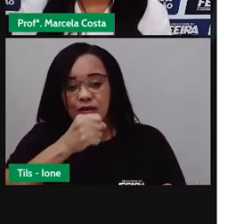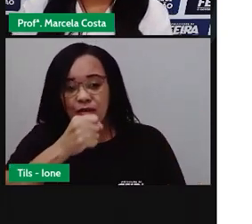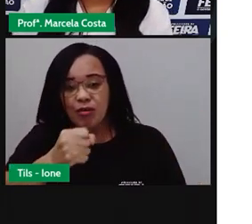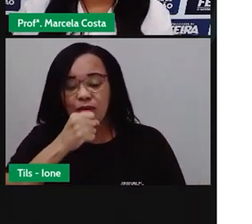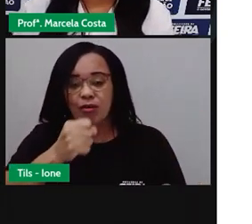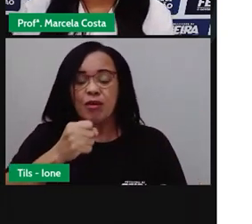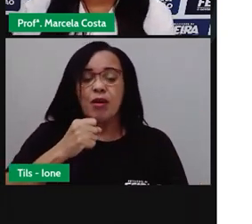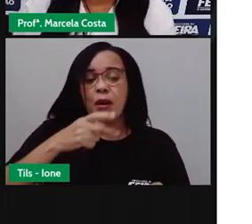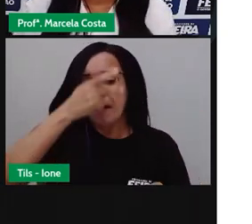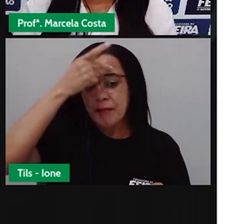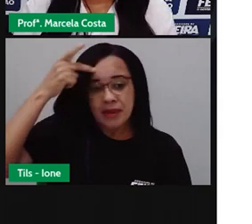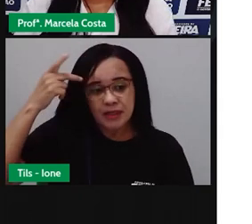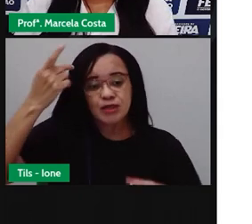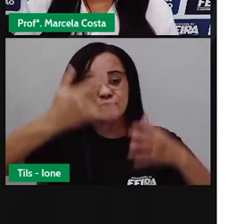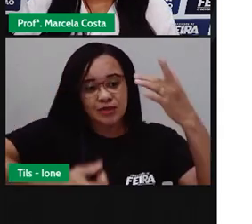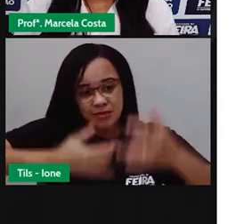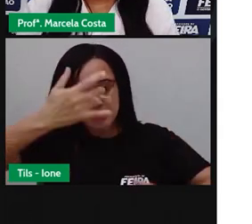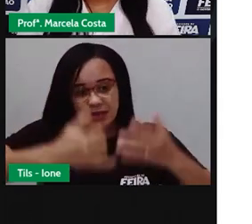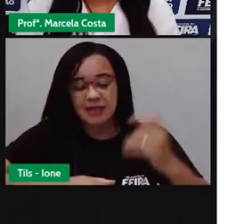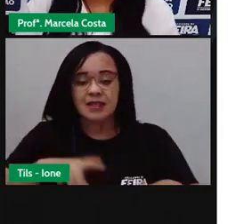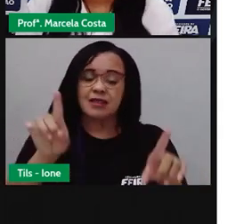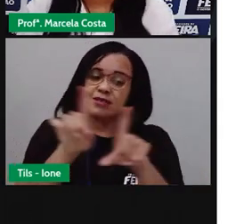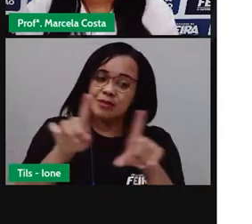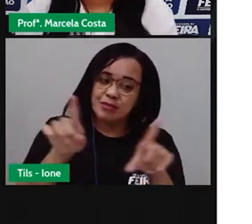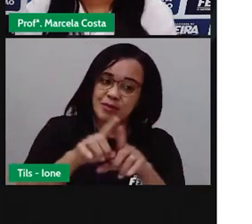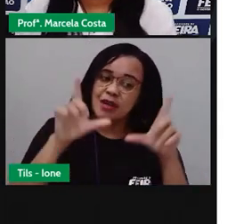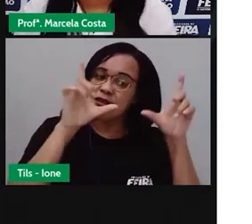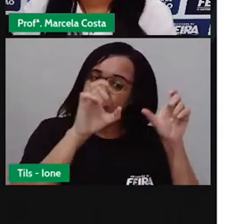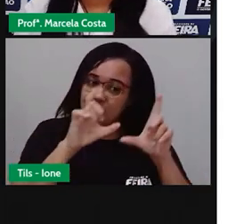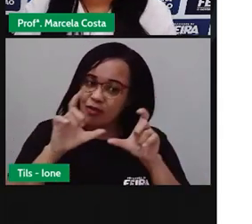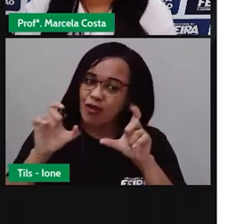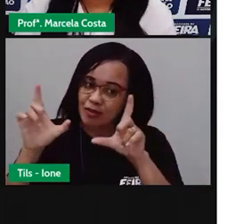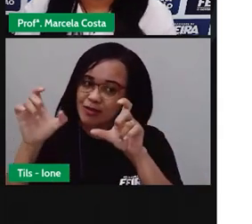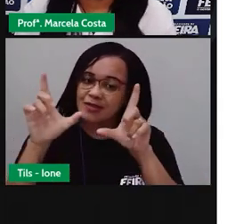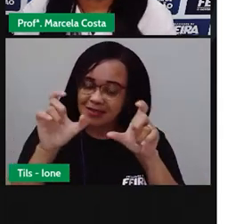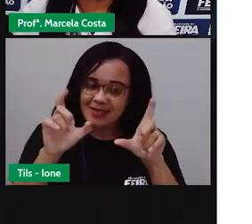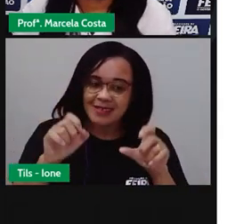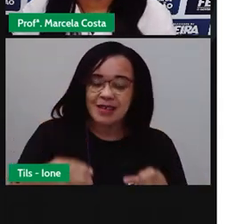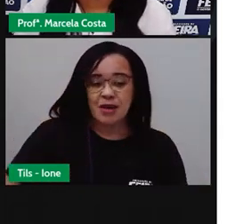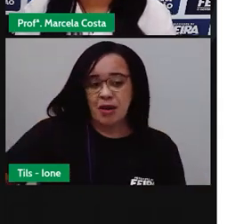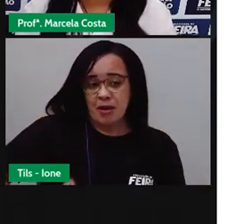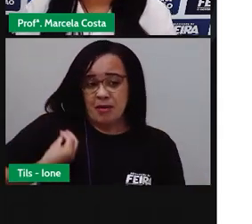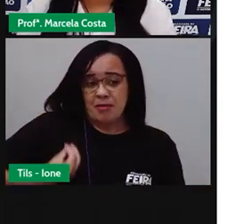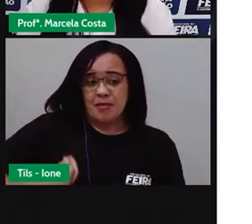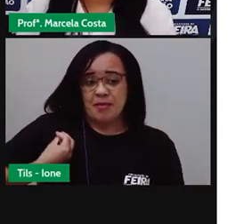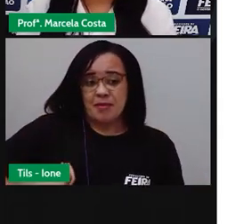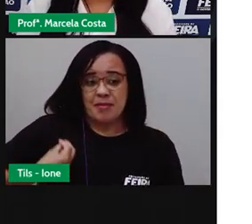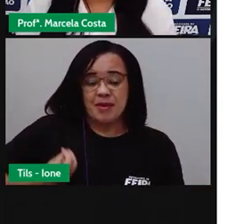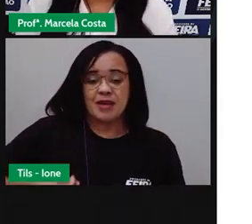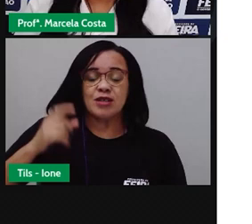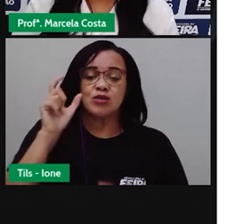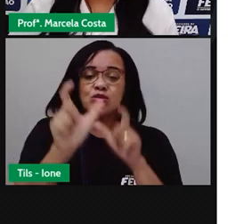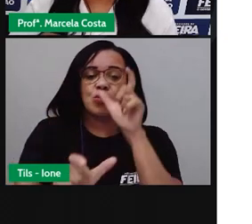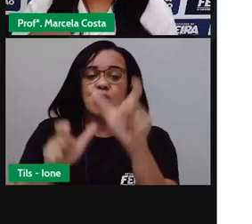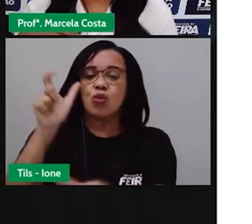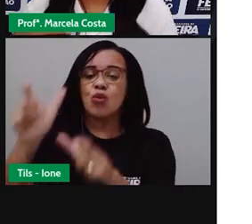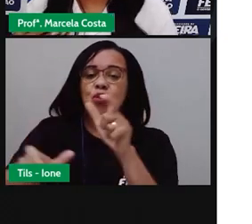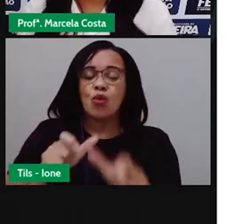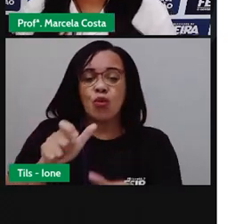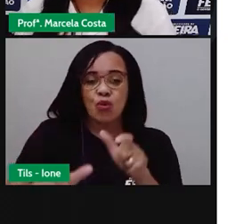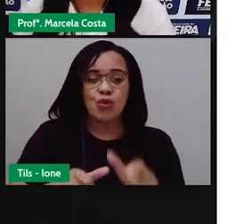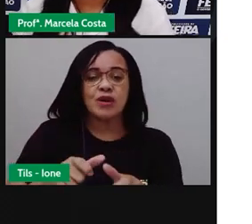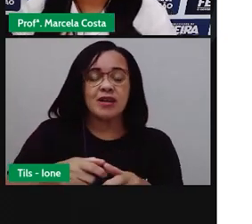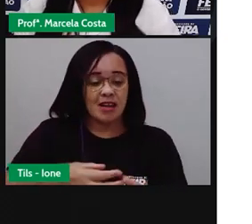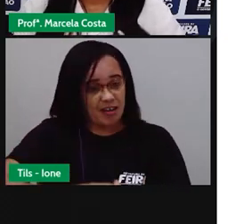mostrando que pessoas que vivem aqui, nasceram aqui em Feira de Santana, que vivem aqui e que fazem